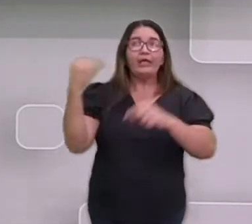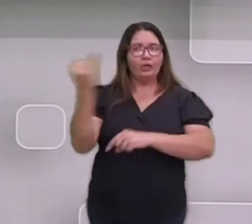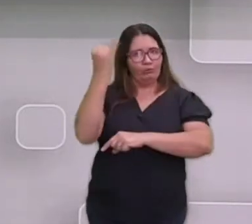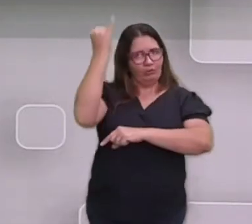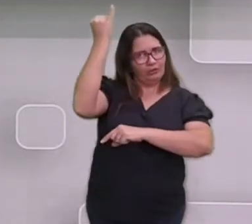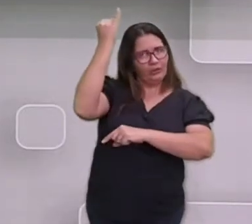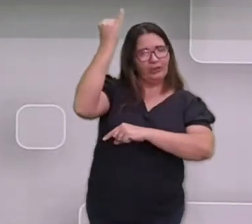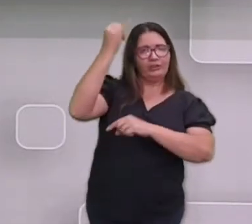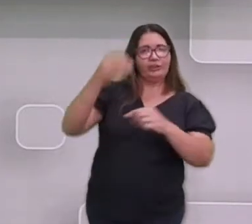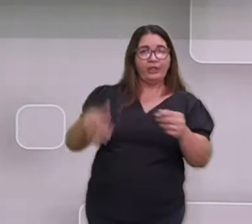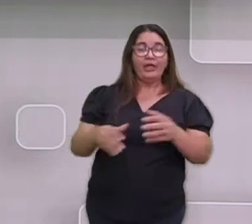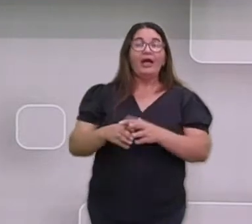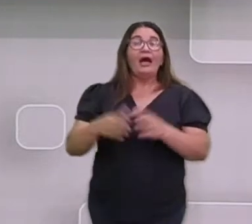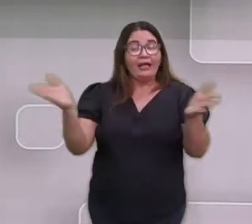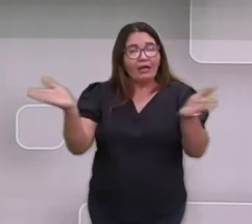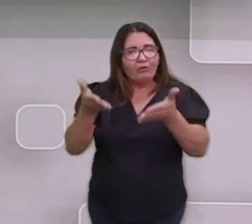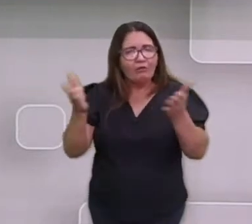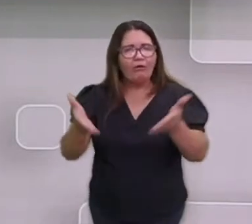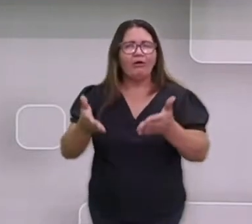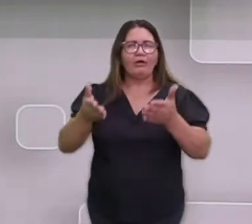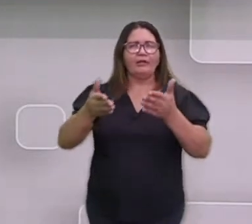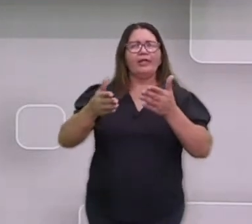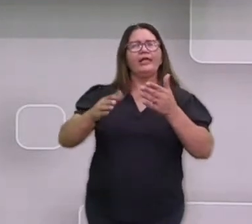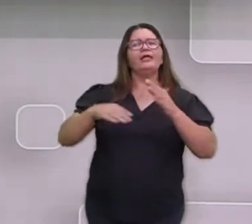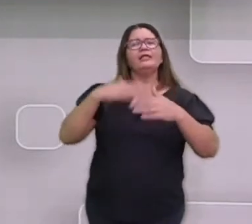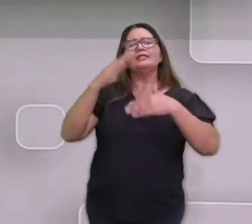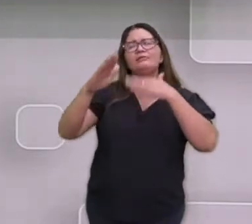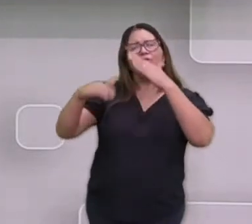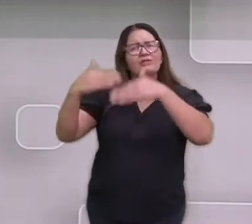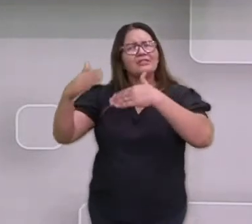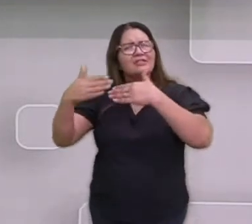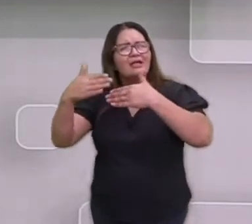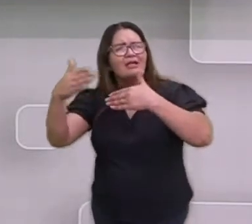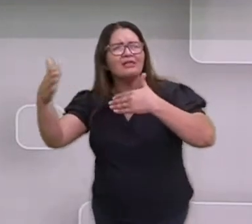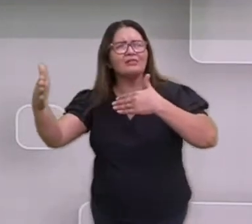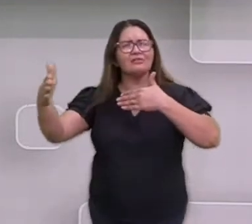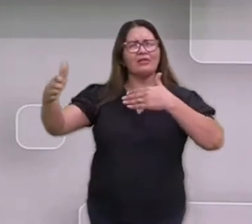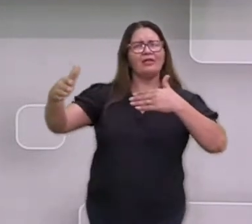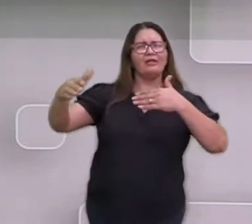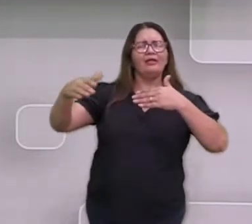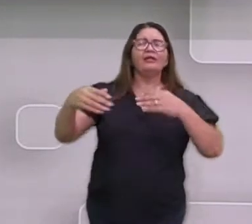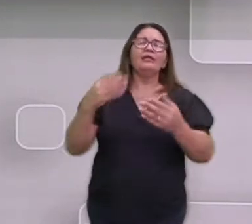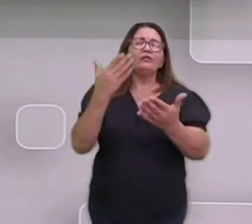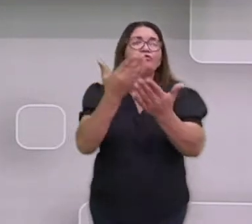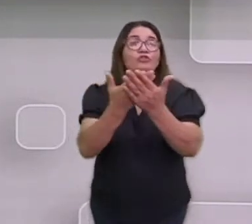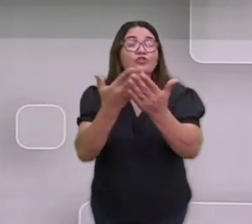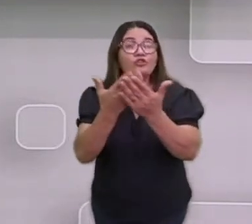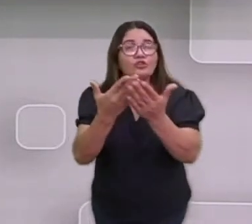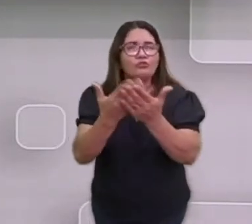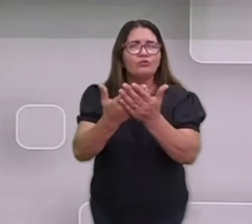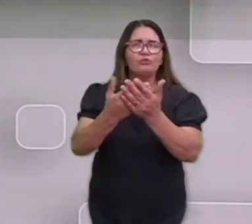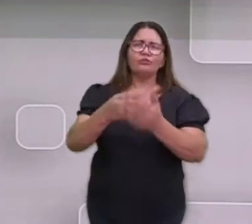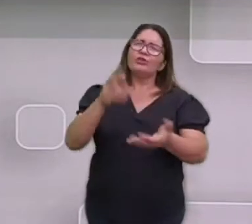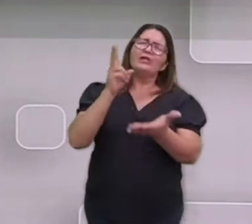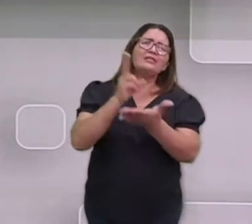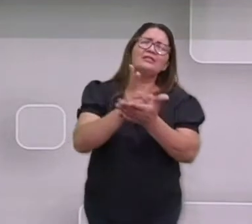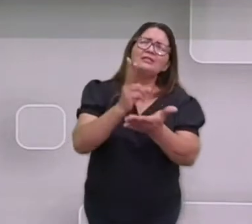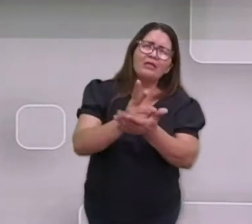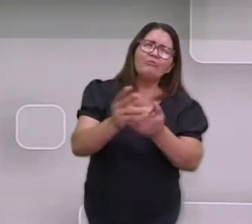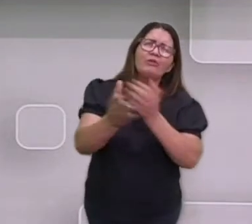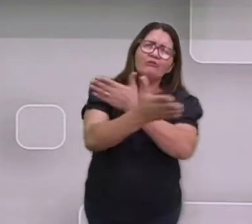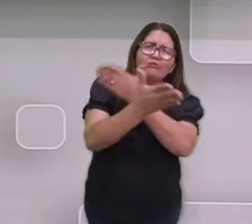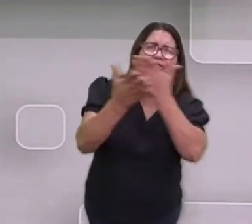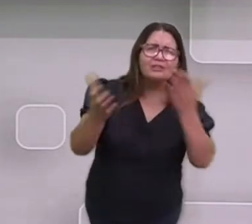processo educacional, a gente vai estudando, ano que vem a estuda novamente e sempre vão ter matéria de